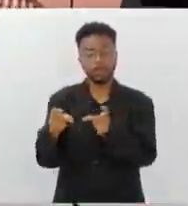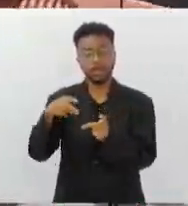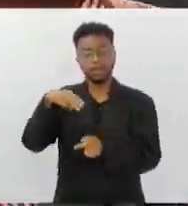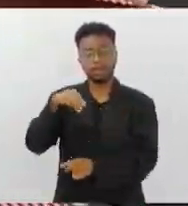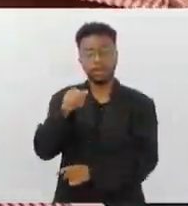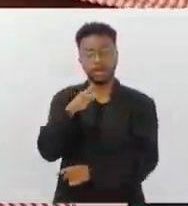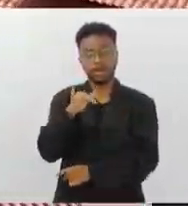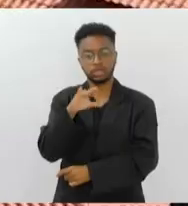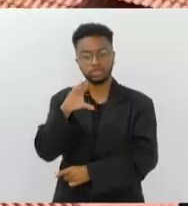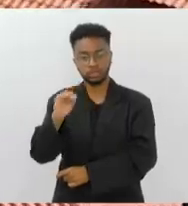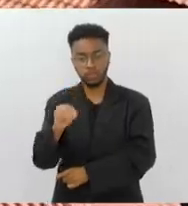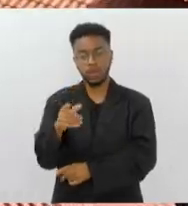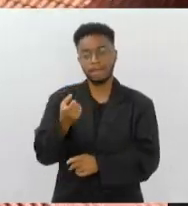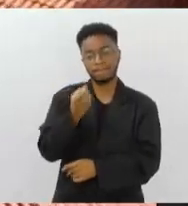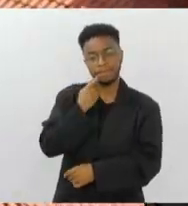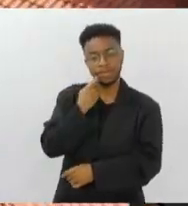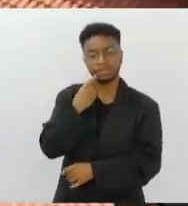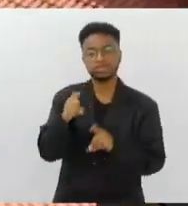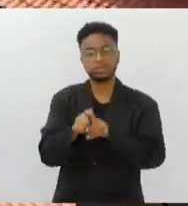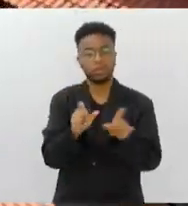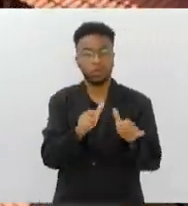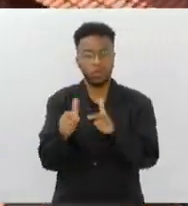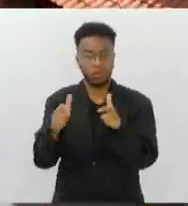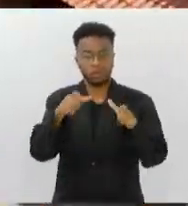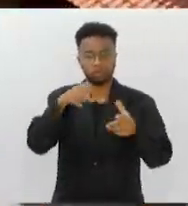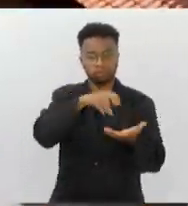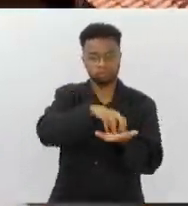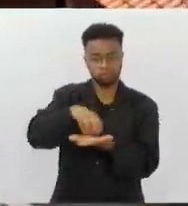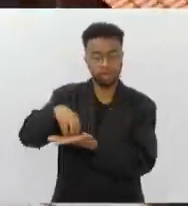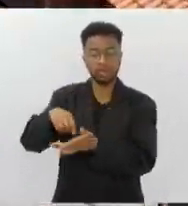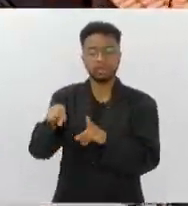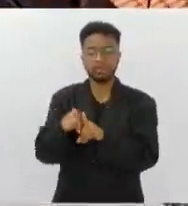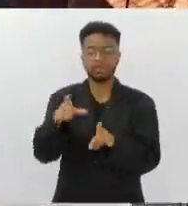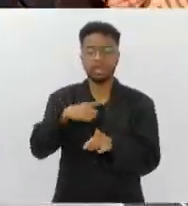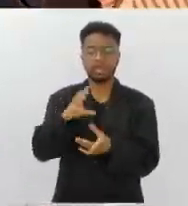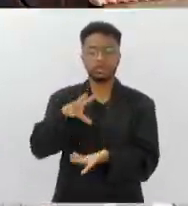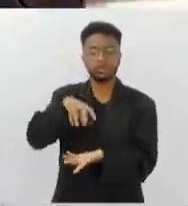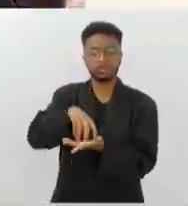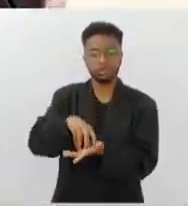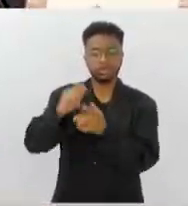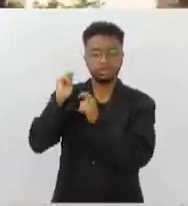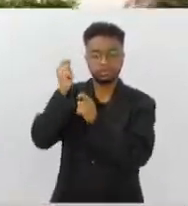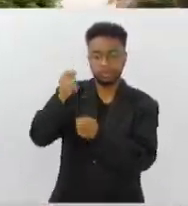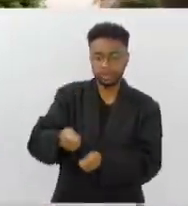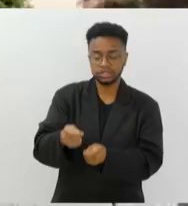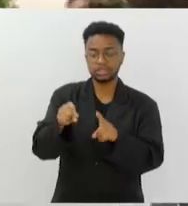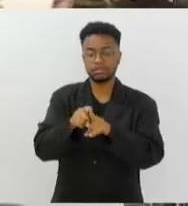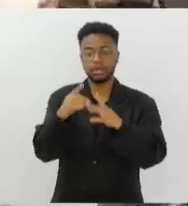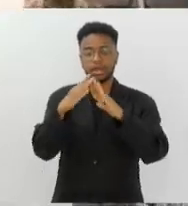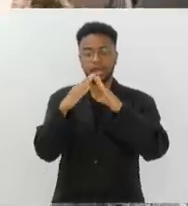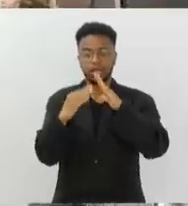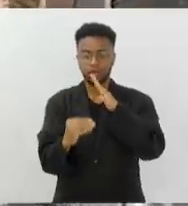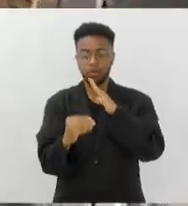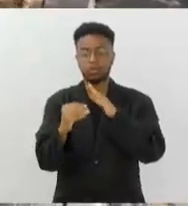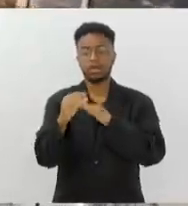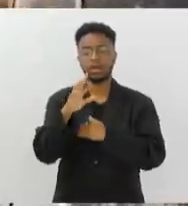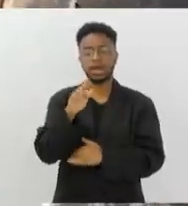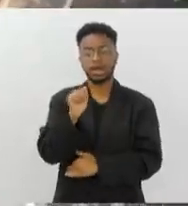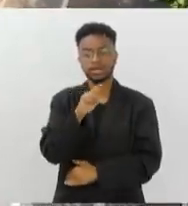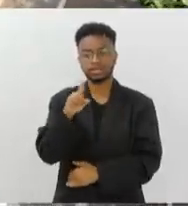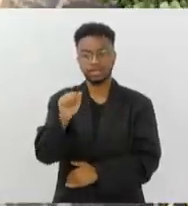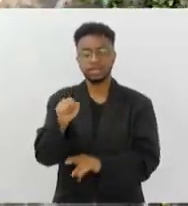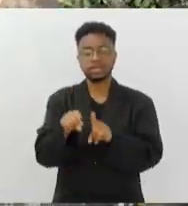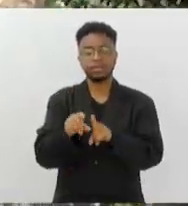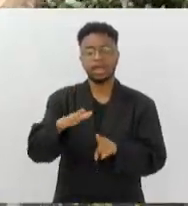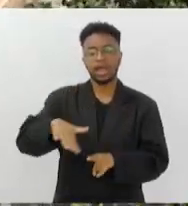quiosques. E também conta com o núcleo da Secretaria da Pesca, a sede do Quilombo da Raza e uma área infantil